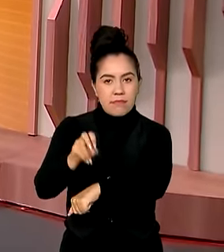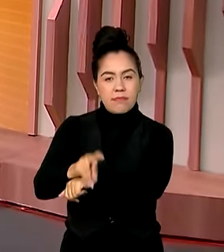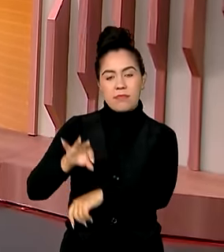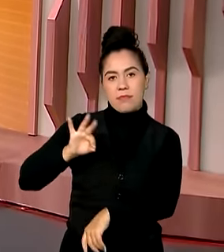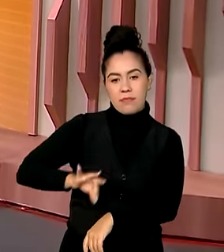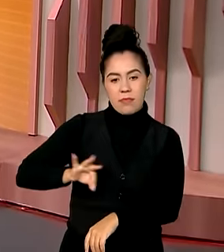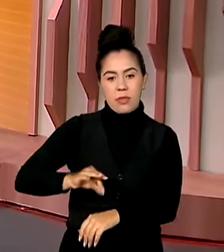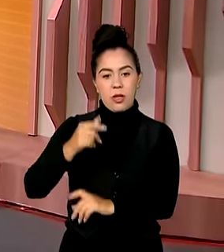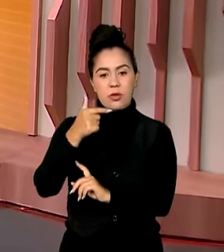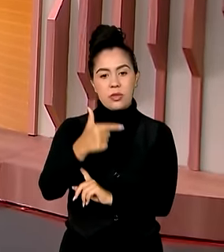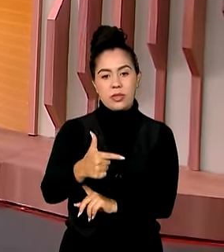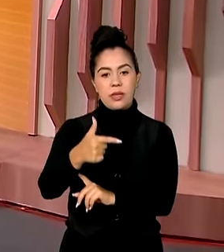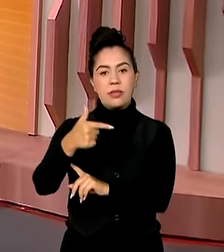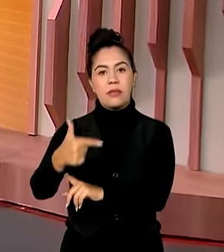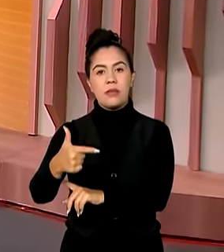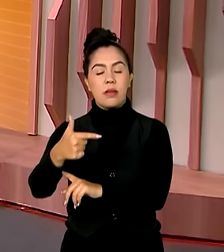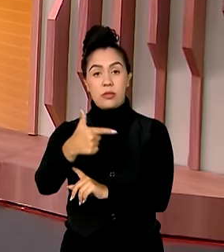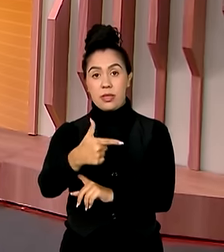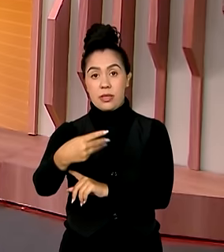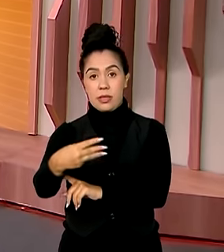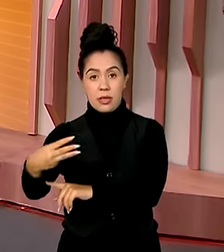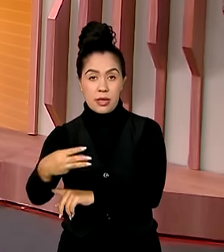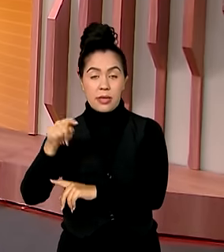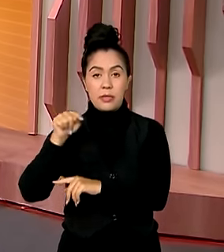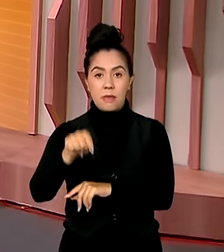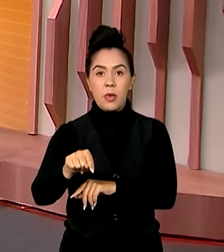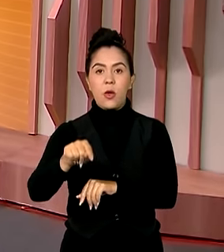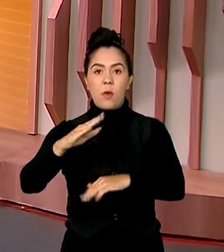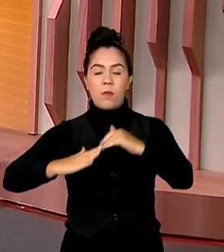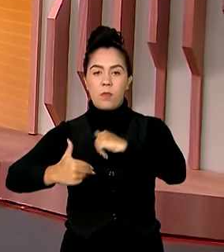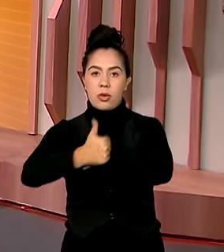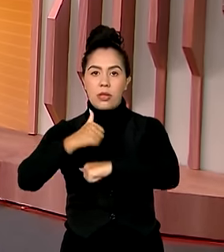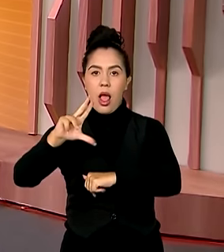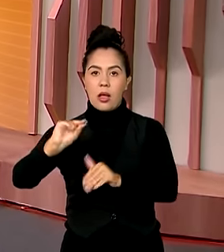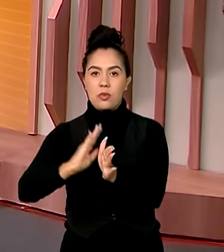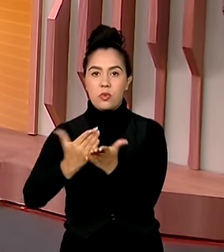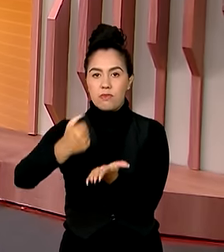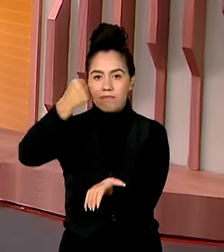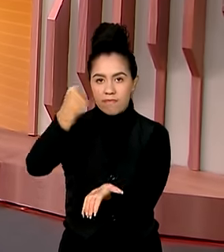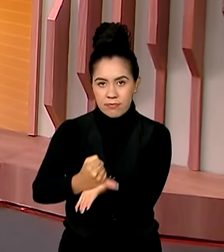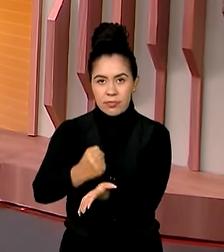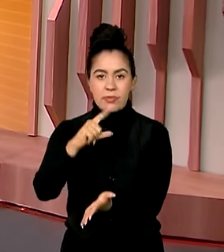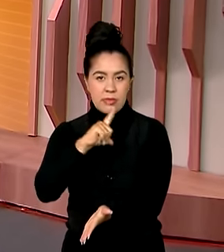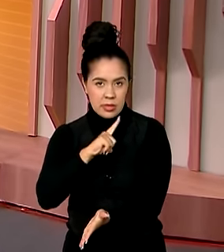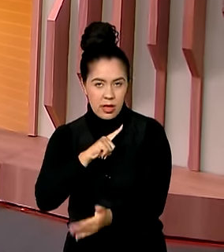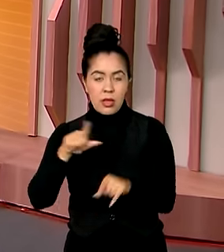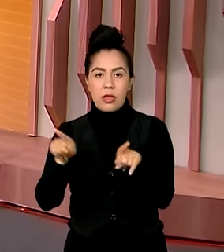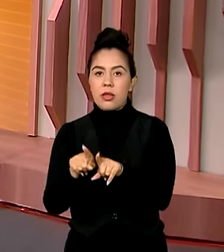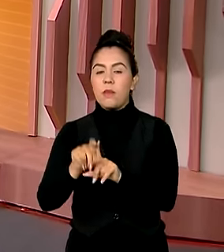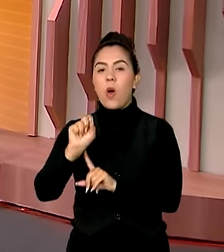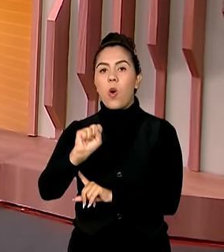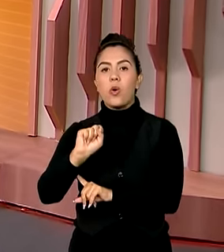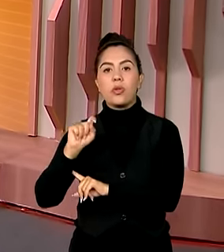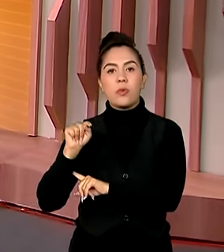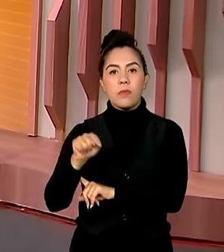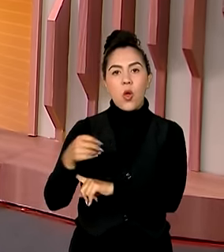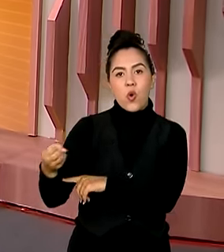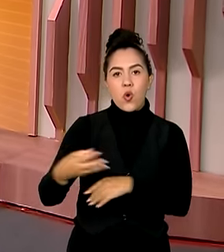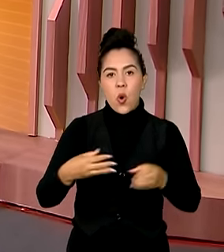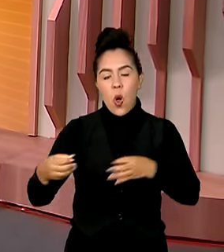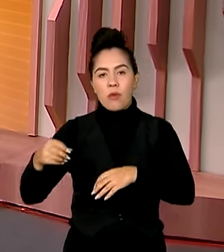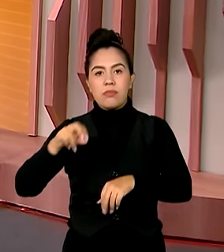trabalhadores contratados com carteira assinada e 8 mil e 500 novos empregos